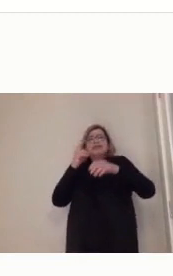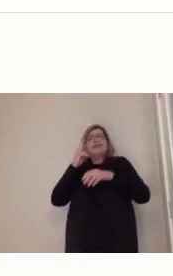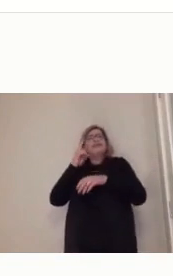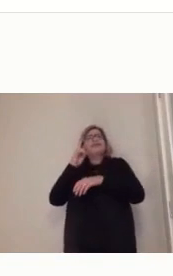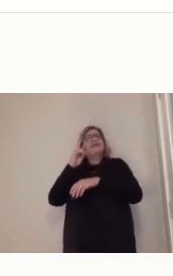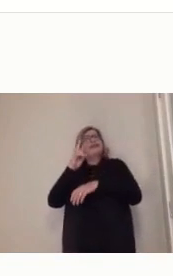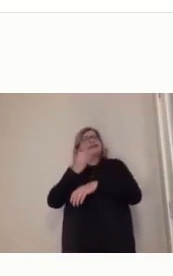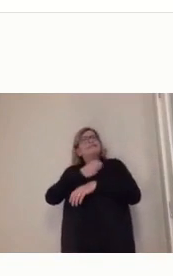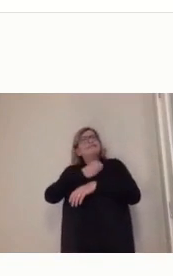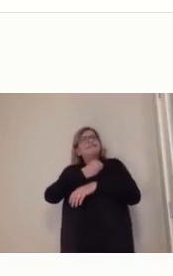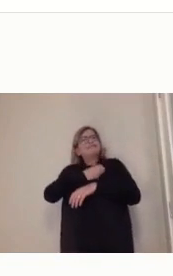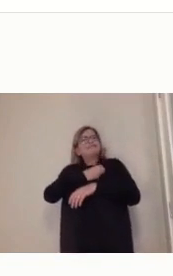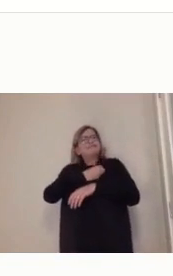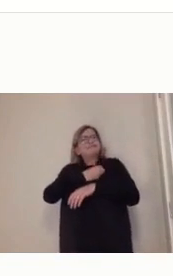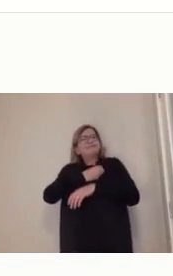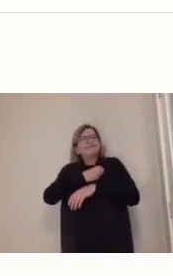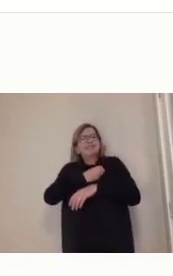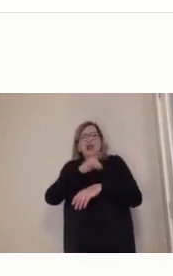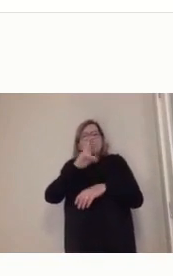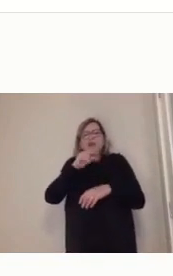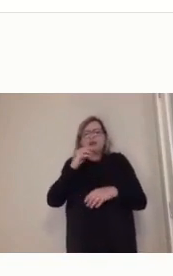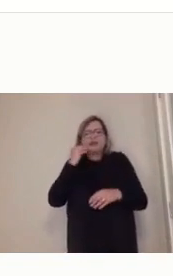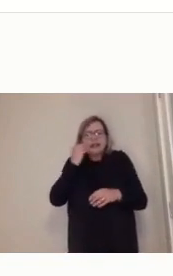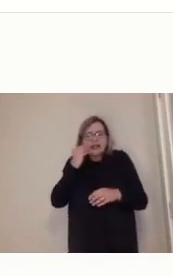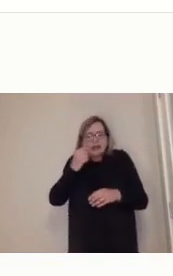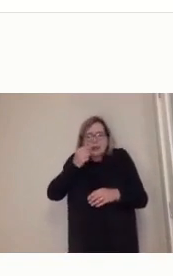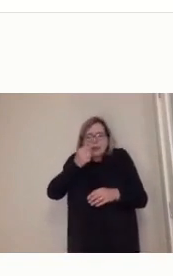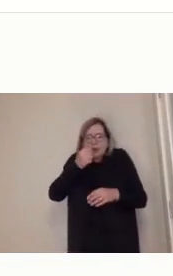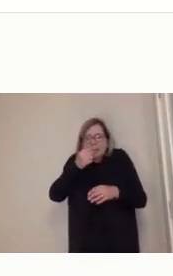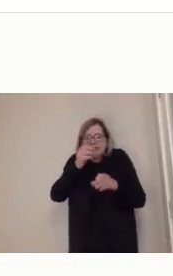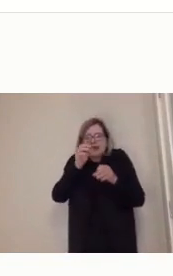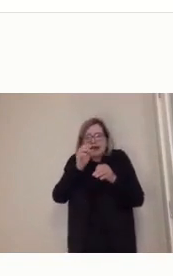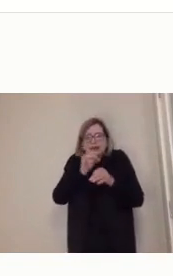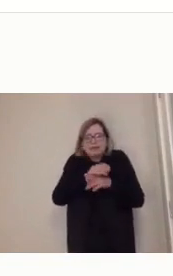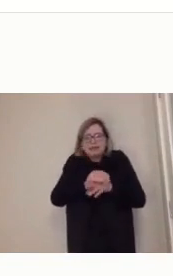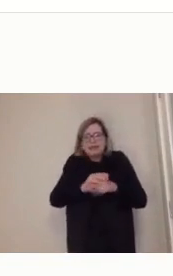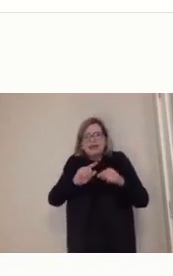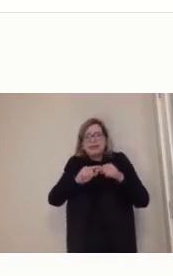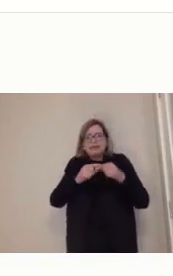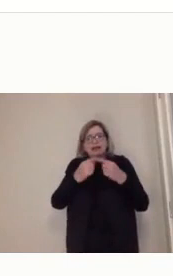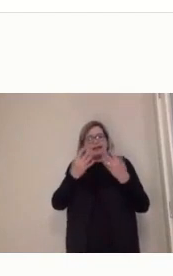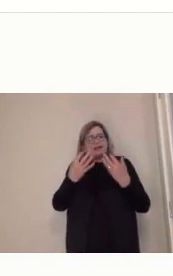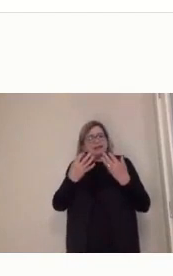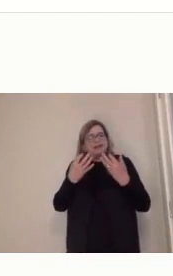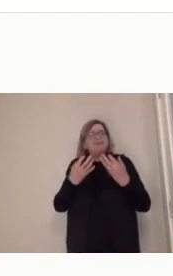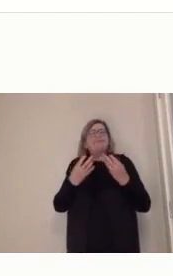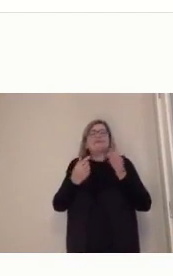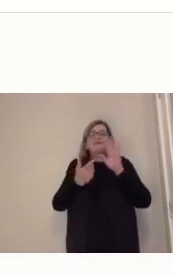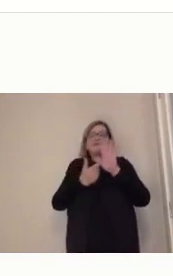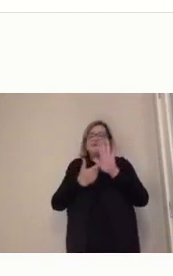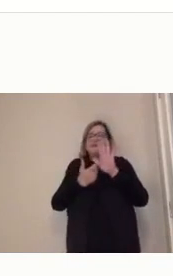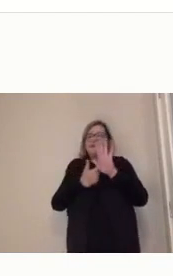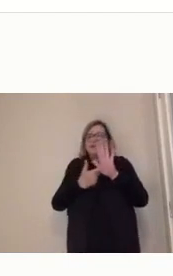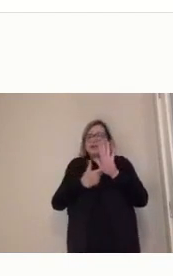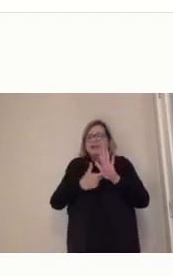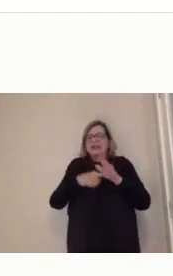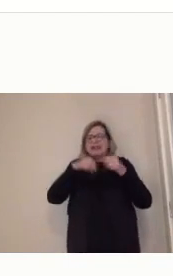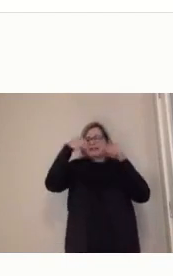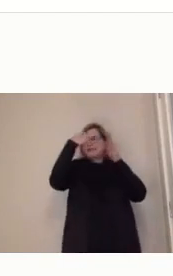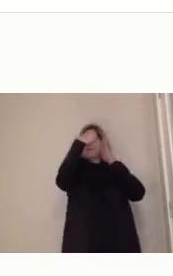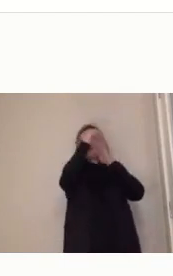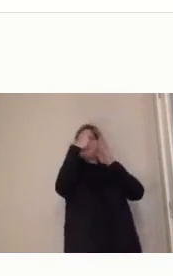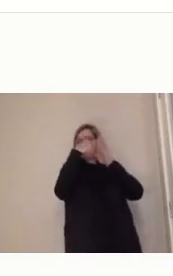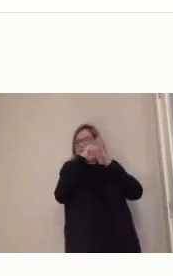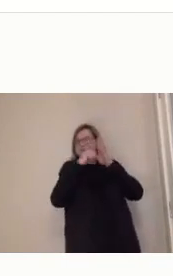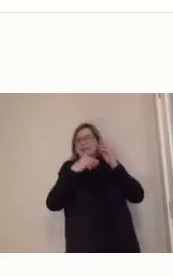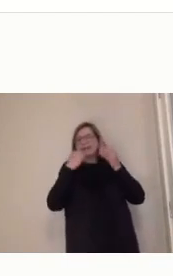nesses post-its as fases da educação à distância e vocês vão ver lá na nossa unidade do OS2, tem